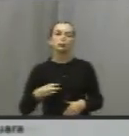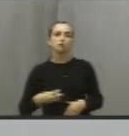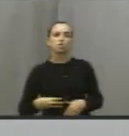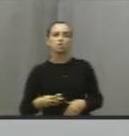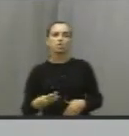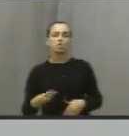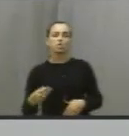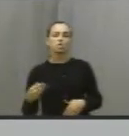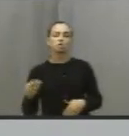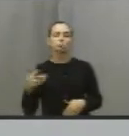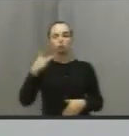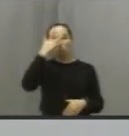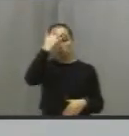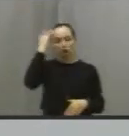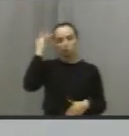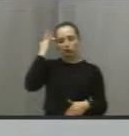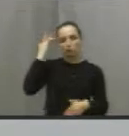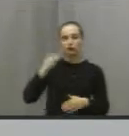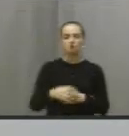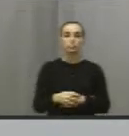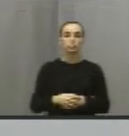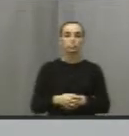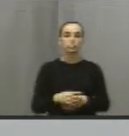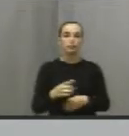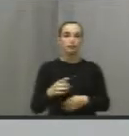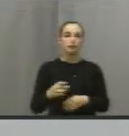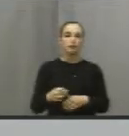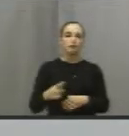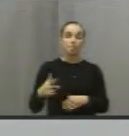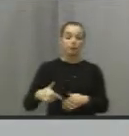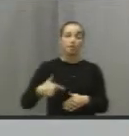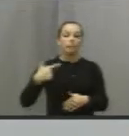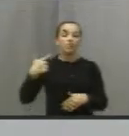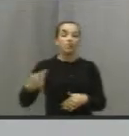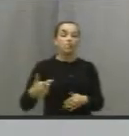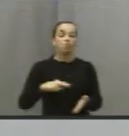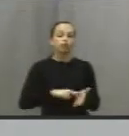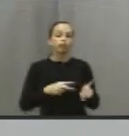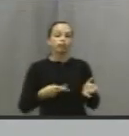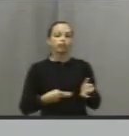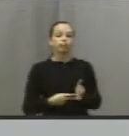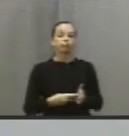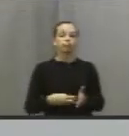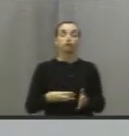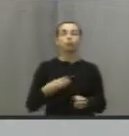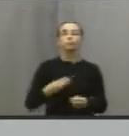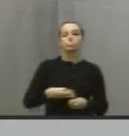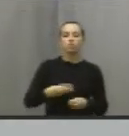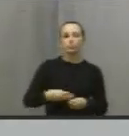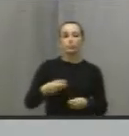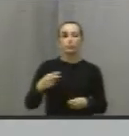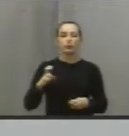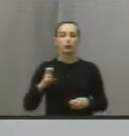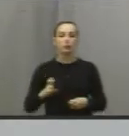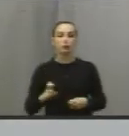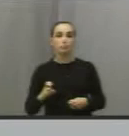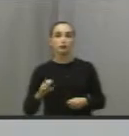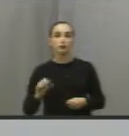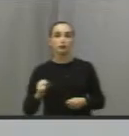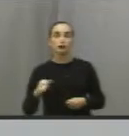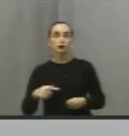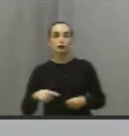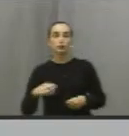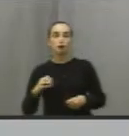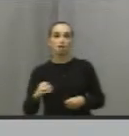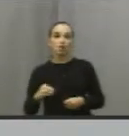habitantes. Pode passar ao próximo. Aí mostra os servidores municipais. Araraquara tem 5.870 servidores,